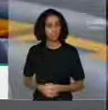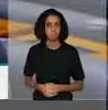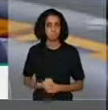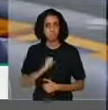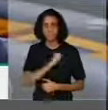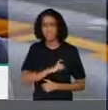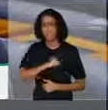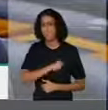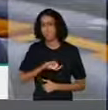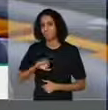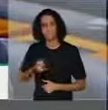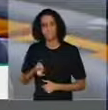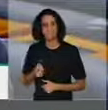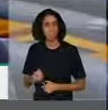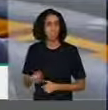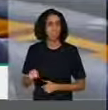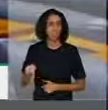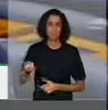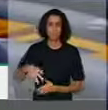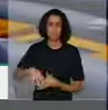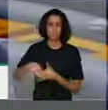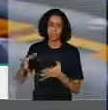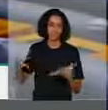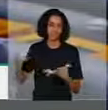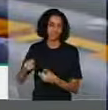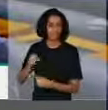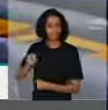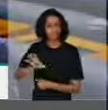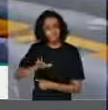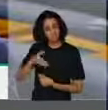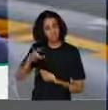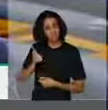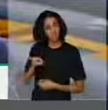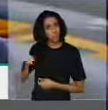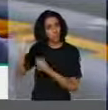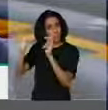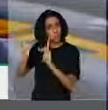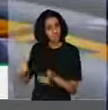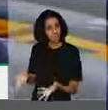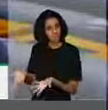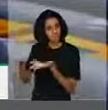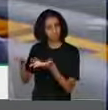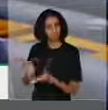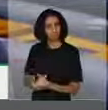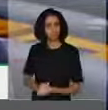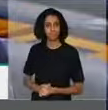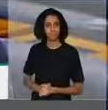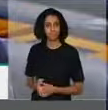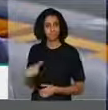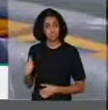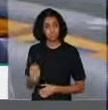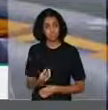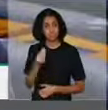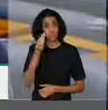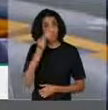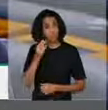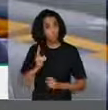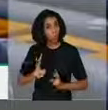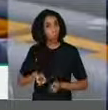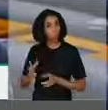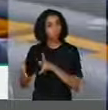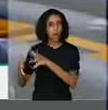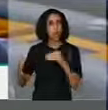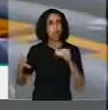saudade eterna a esse grande líder. Vai em paz, João Campos, e que todos nós consigamos manter a sua alegria